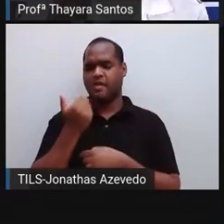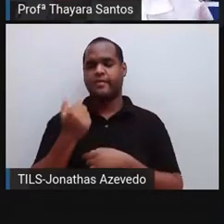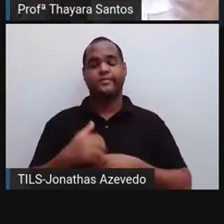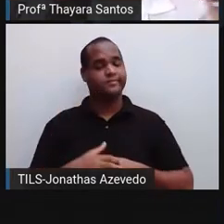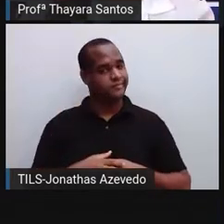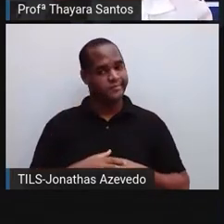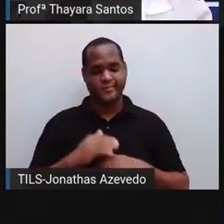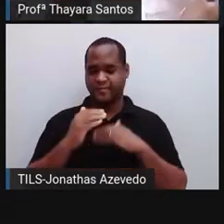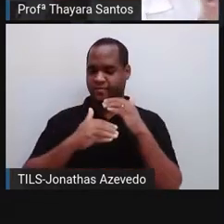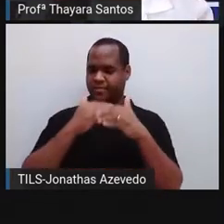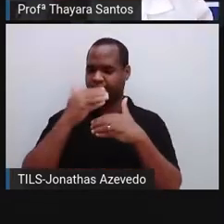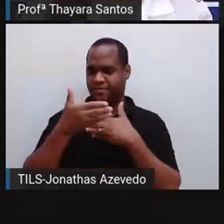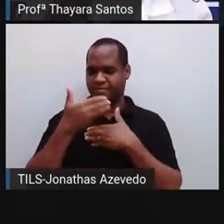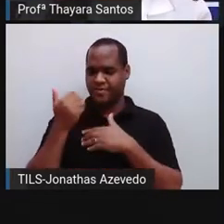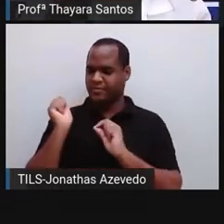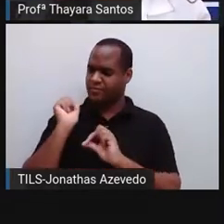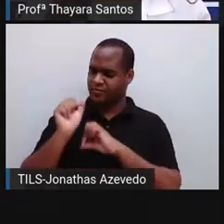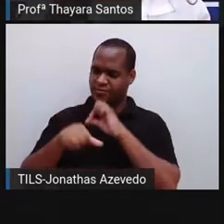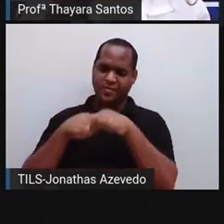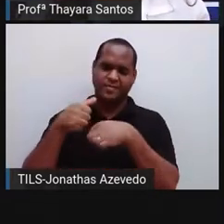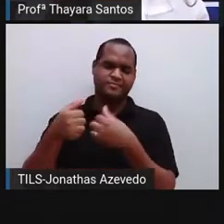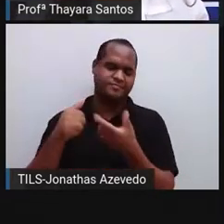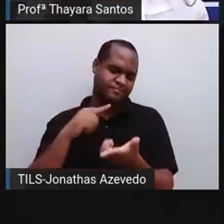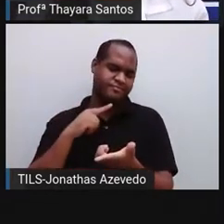quer dizer mudança, transformação.